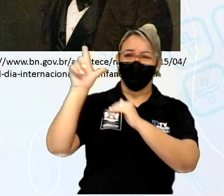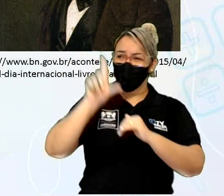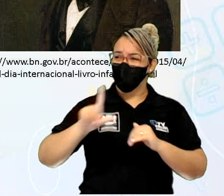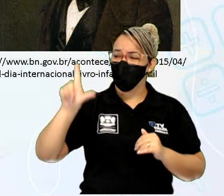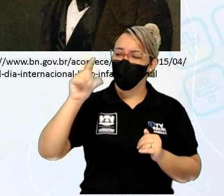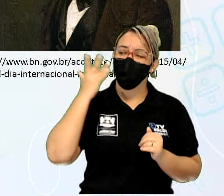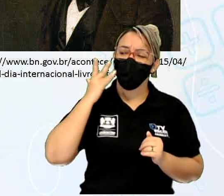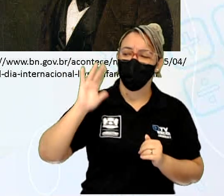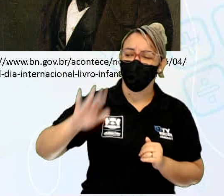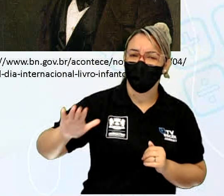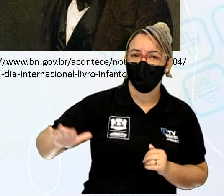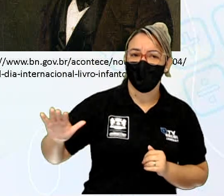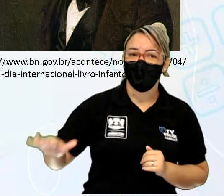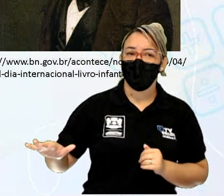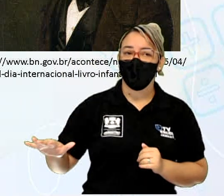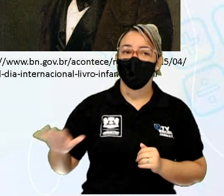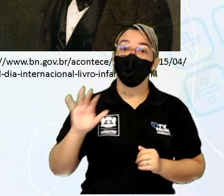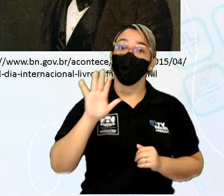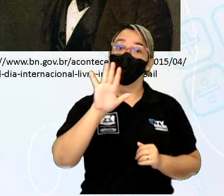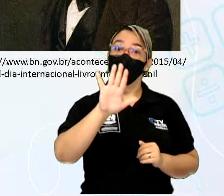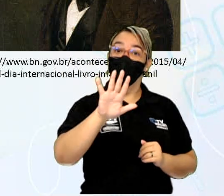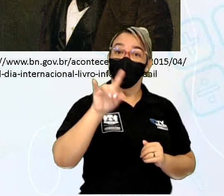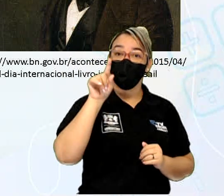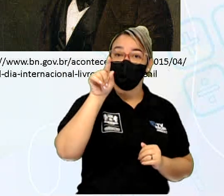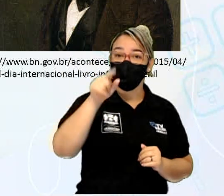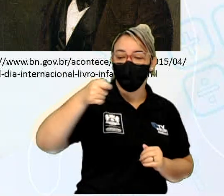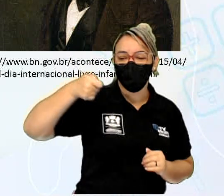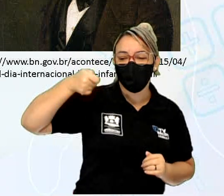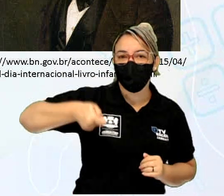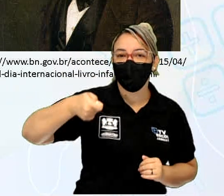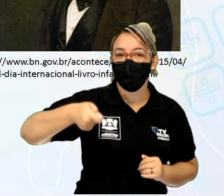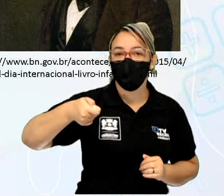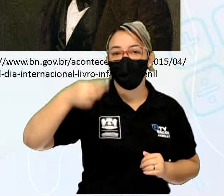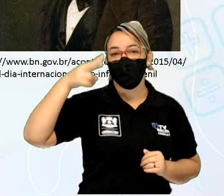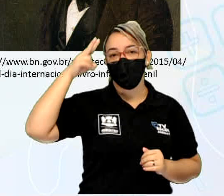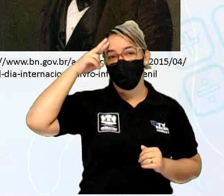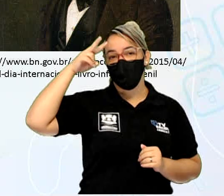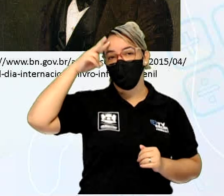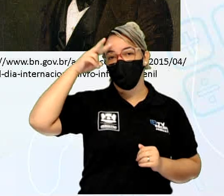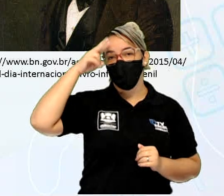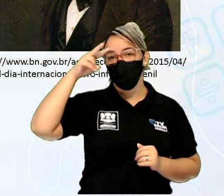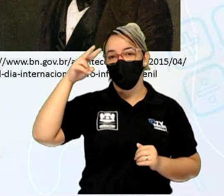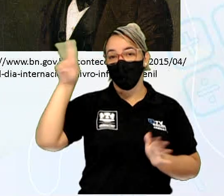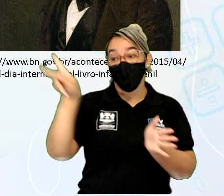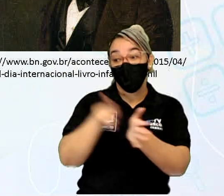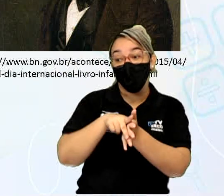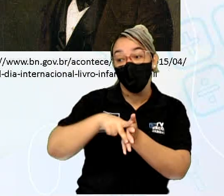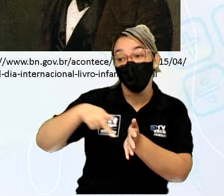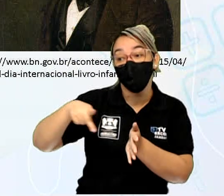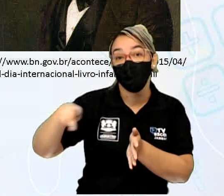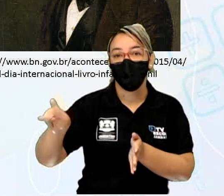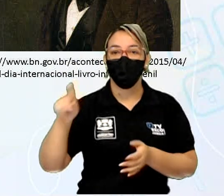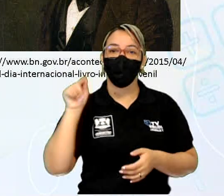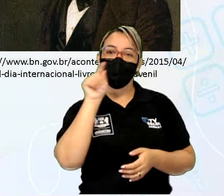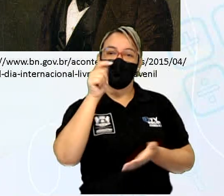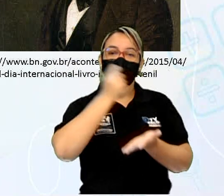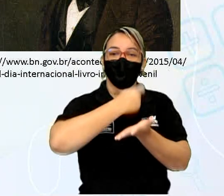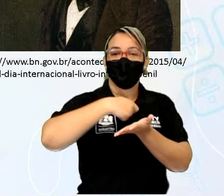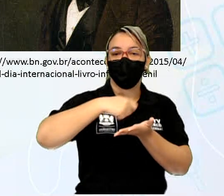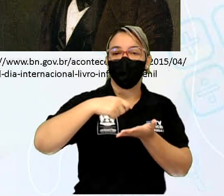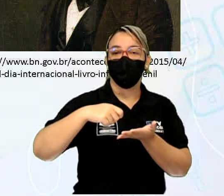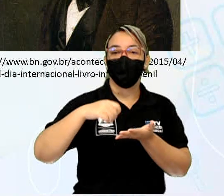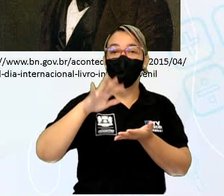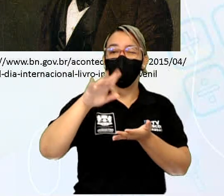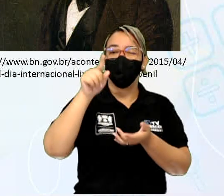só que ele exigia já que suas histórias eram deles, autoria deles, mas sabemos que elas eram